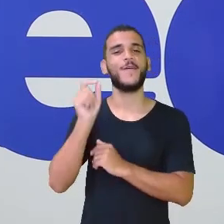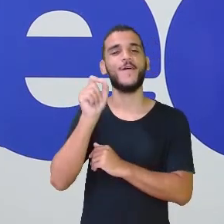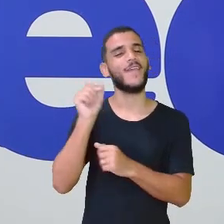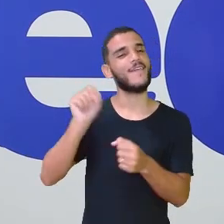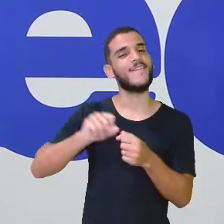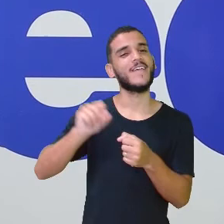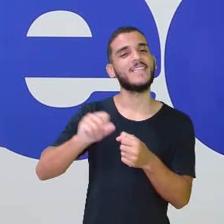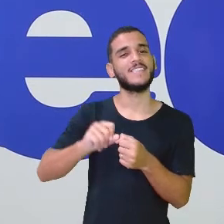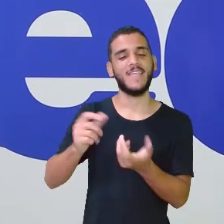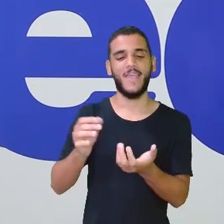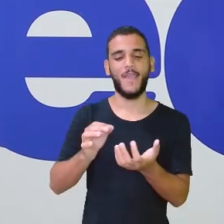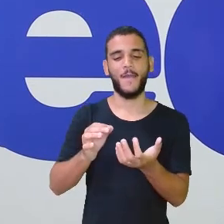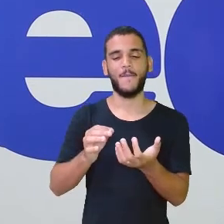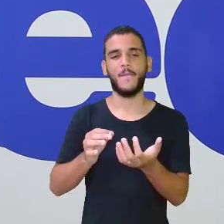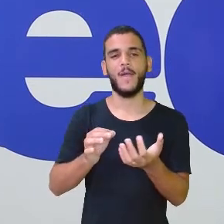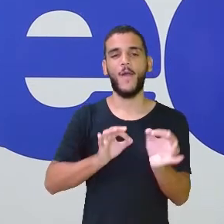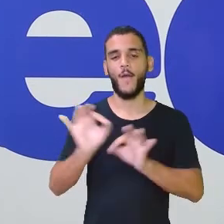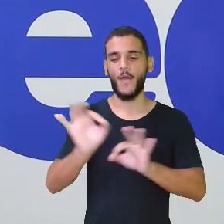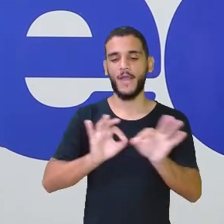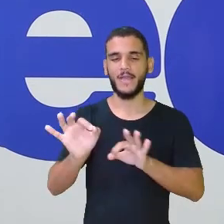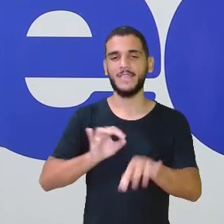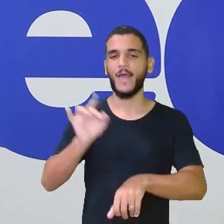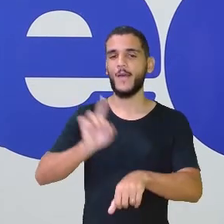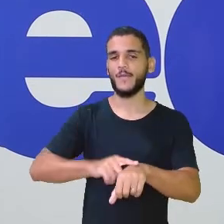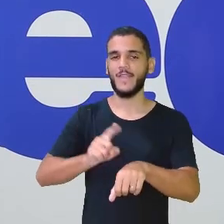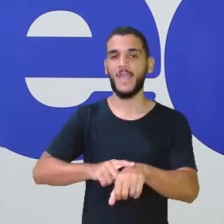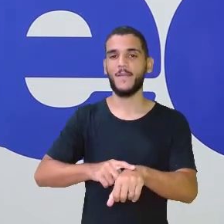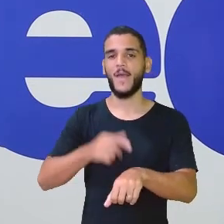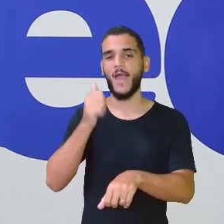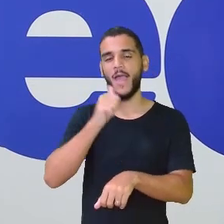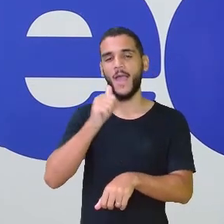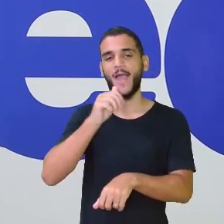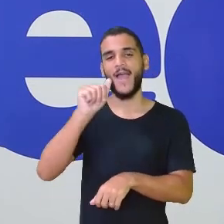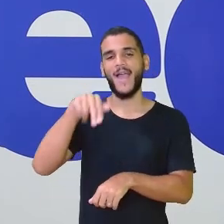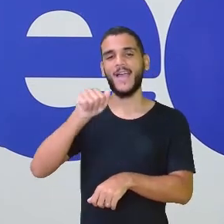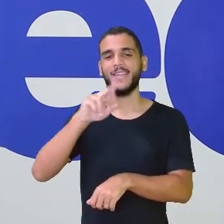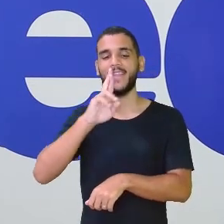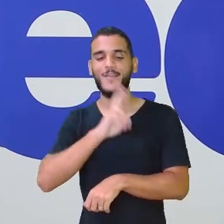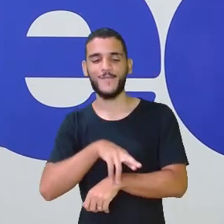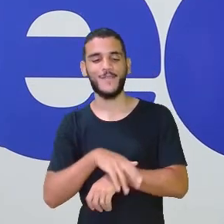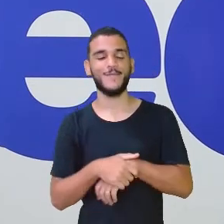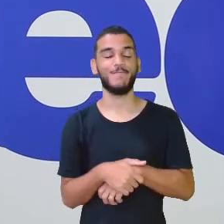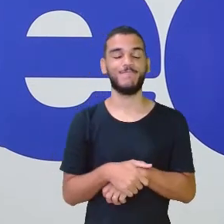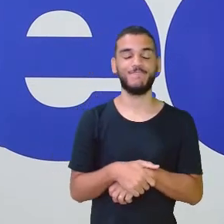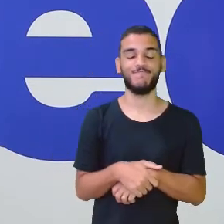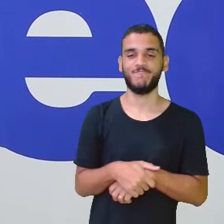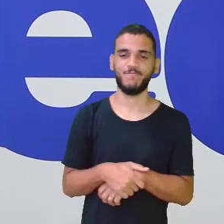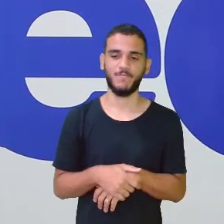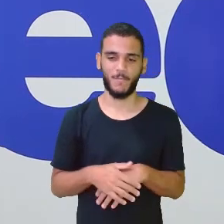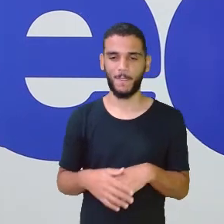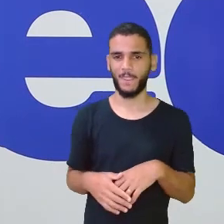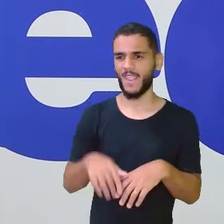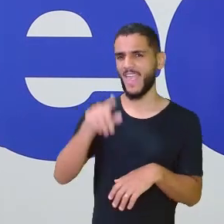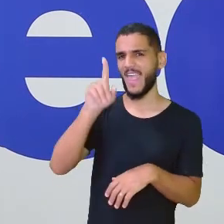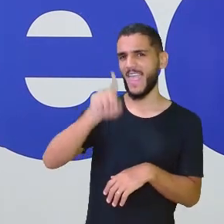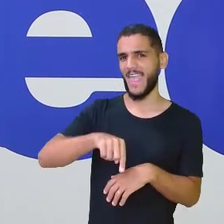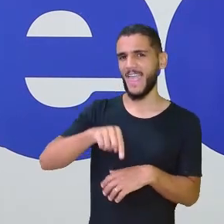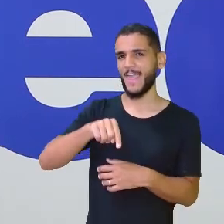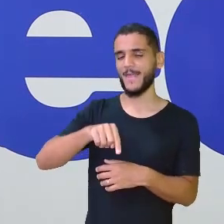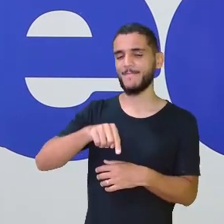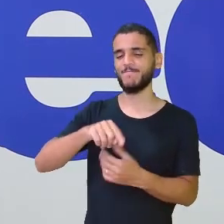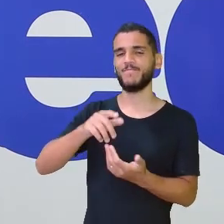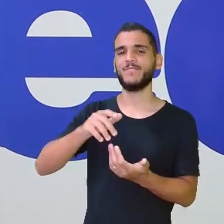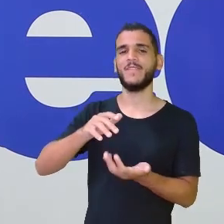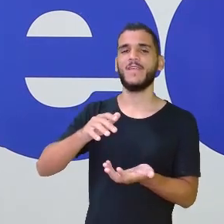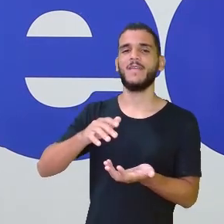para medir o tempo, ela colocou uma resposta aqui bem interessante. Deixa eu dizer para você. Ela disse que era aquele negócio que cai areia,